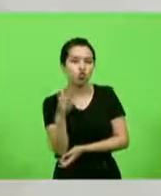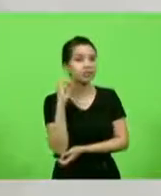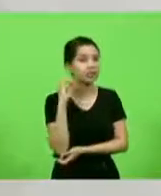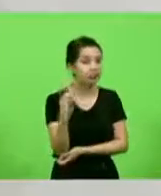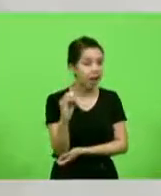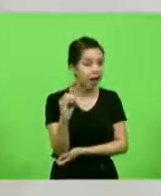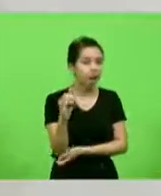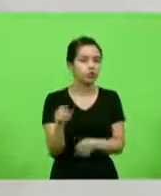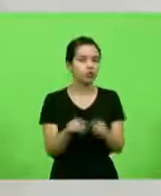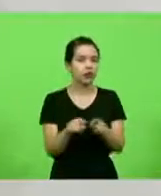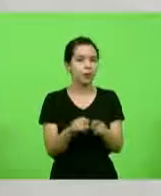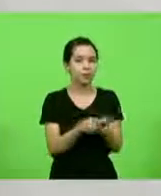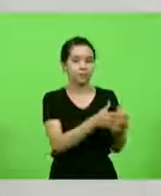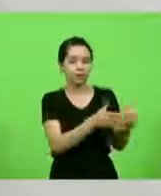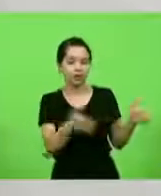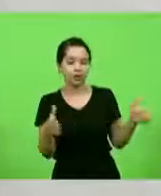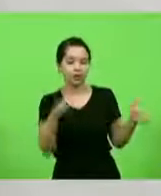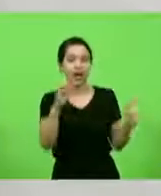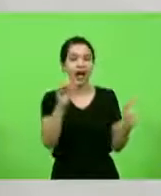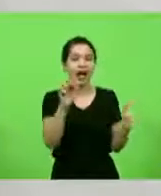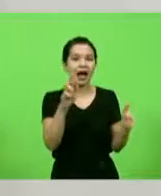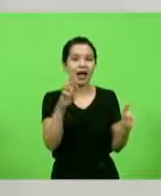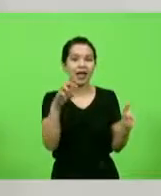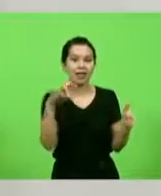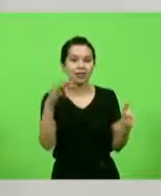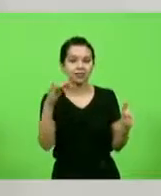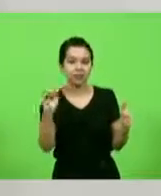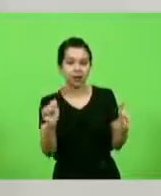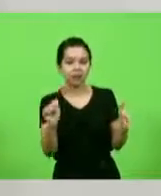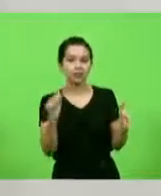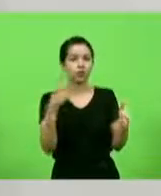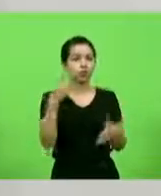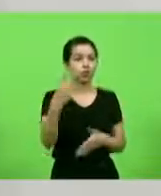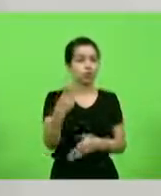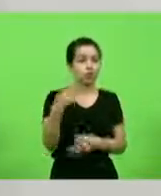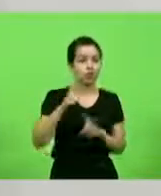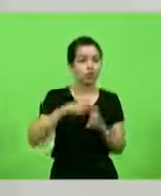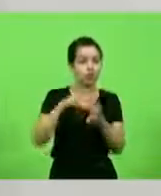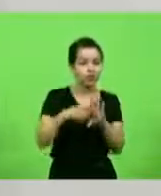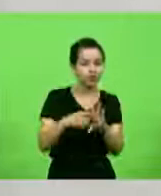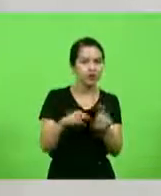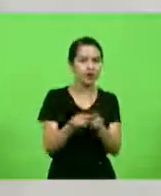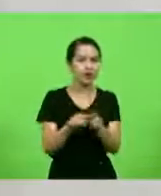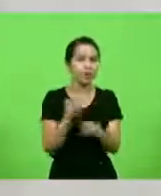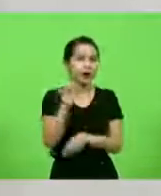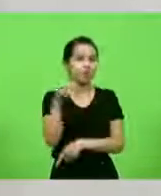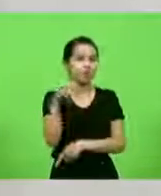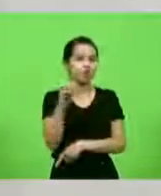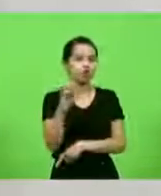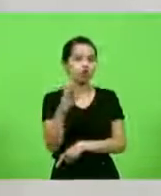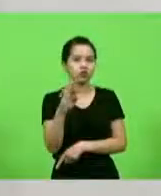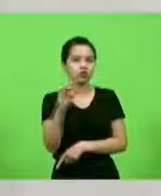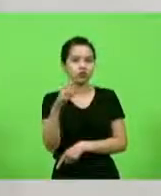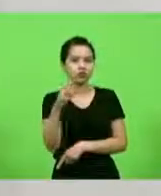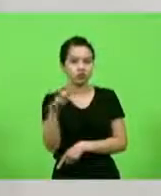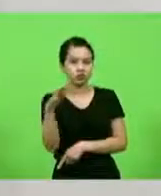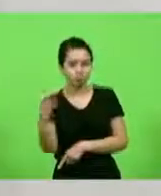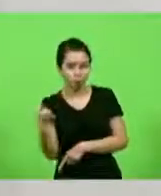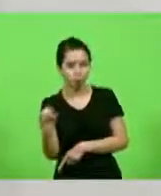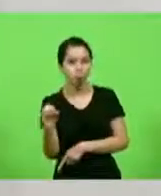de 12 meses e amortização até 36. Pessoal, saiu o que nós